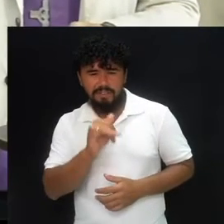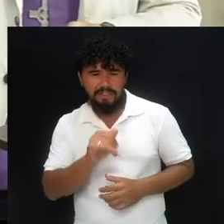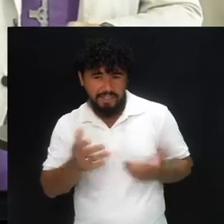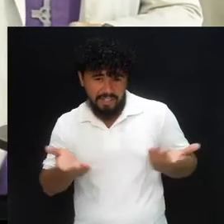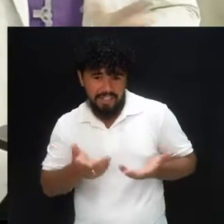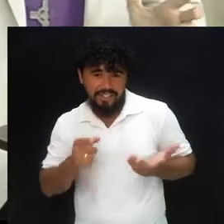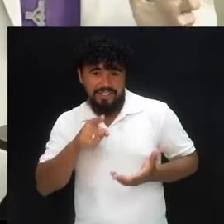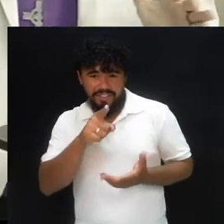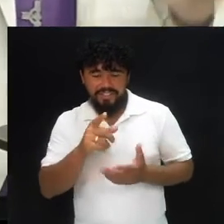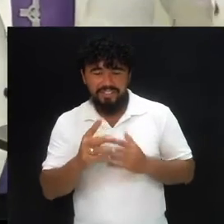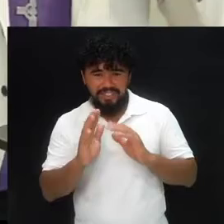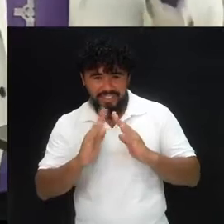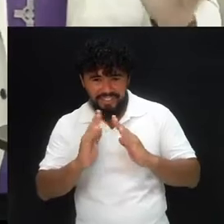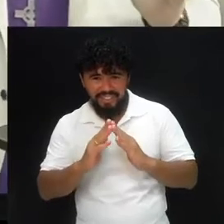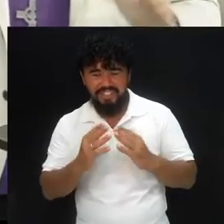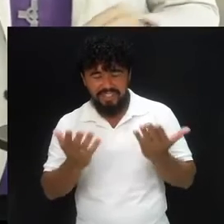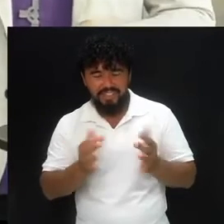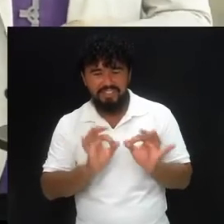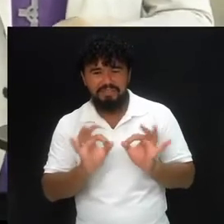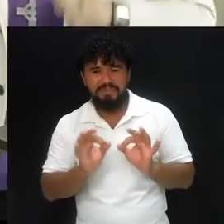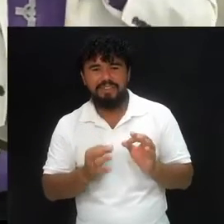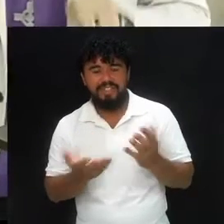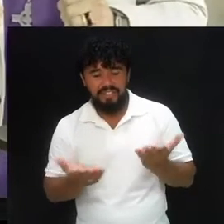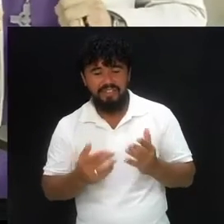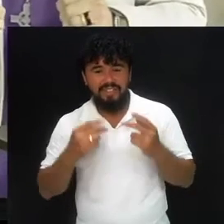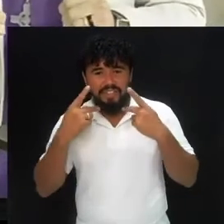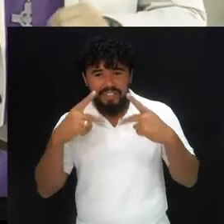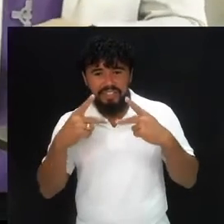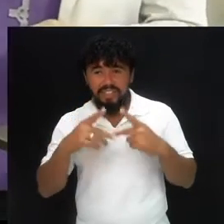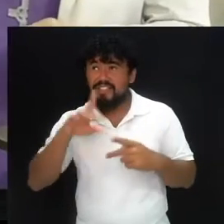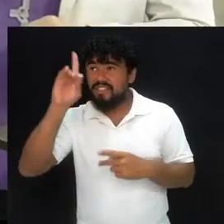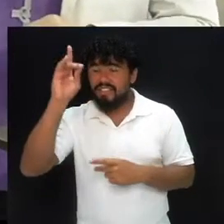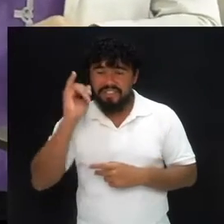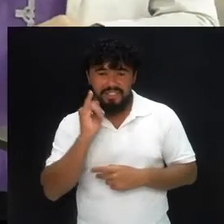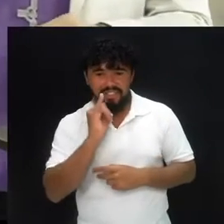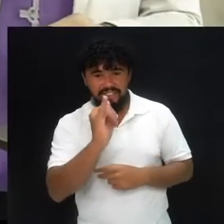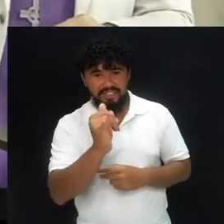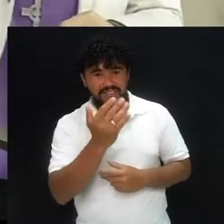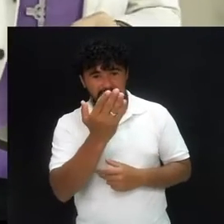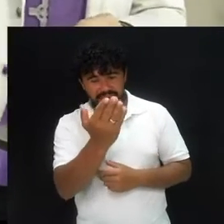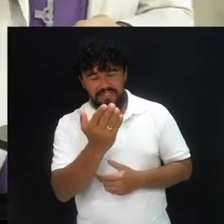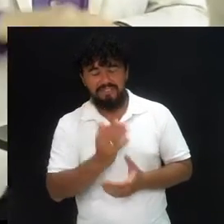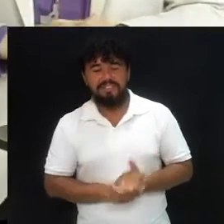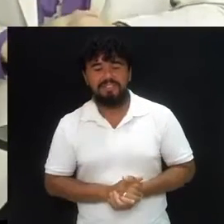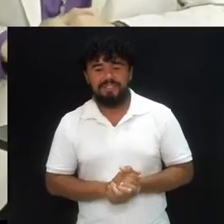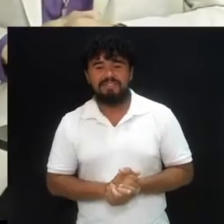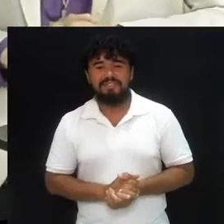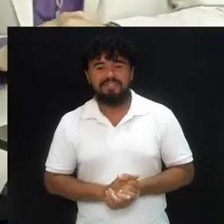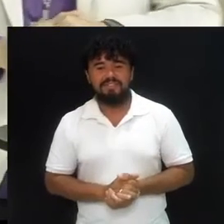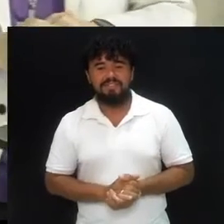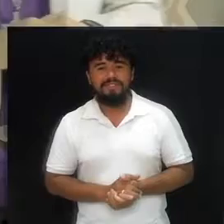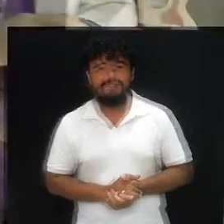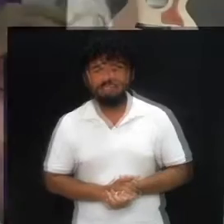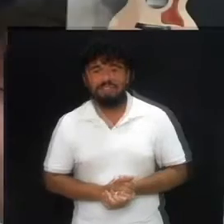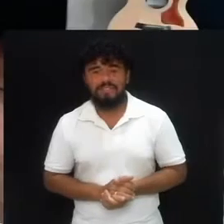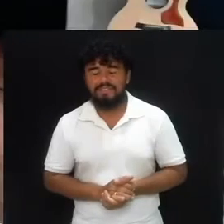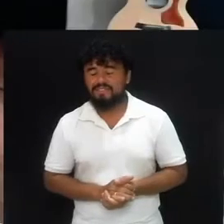Você que está em casa, prepare-se, porque essa palavra, ela vem diretamente do coração de Deus pra sua vida.